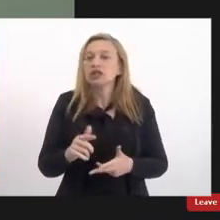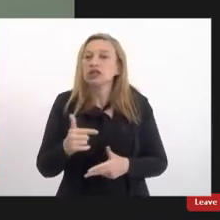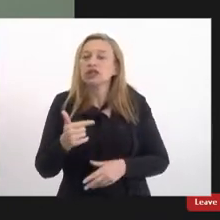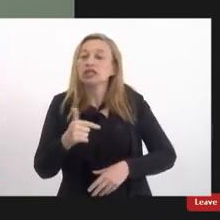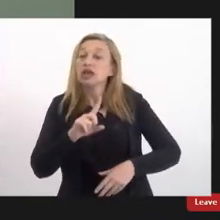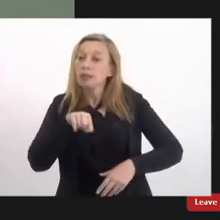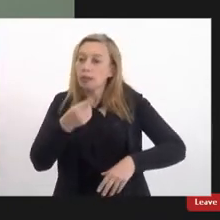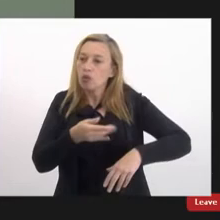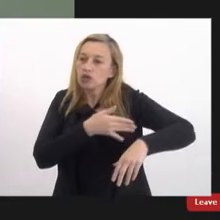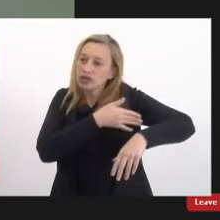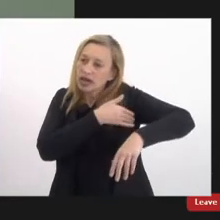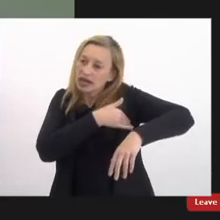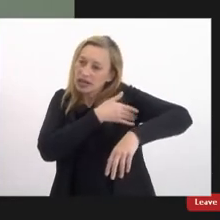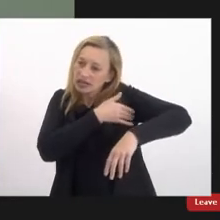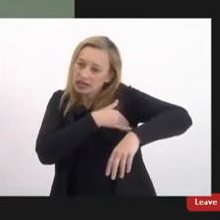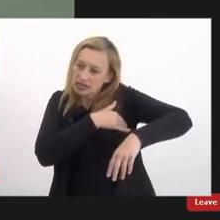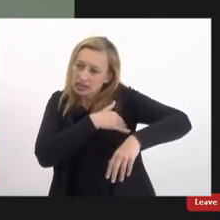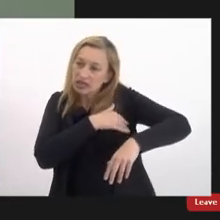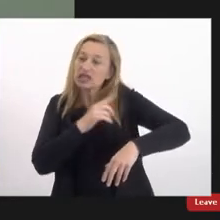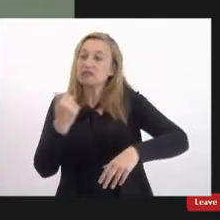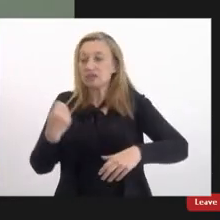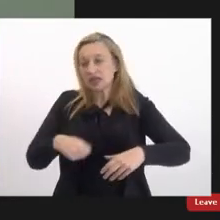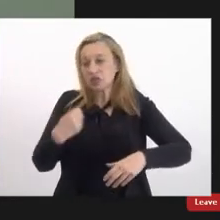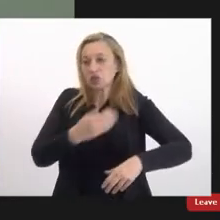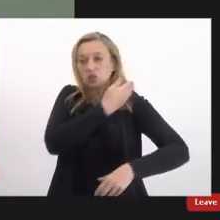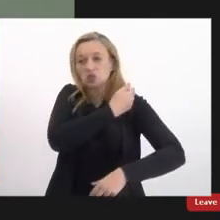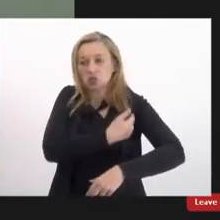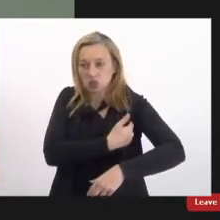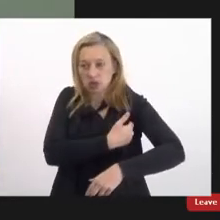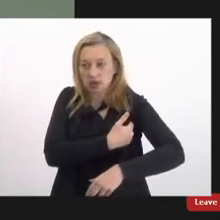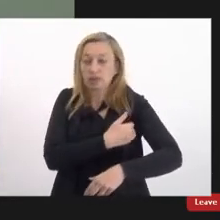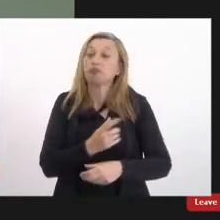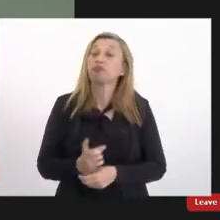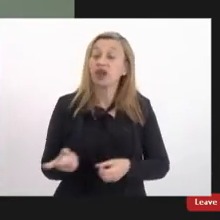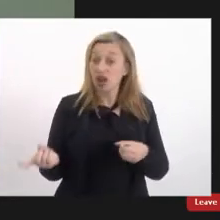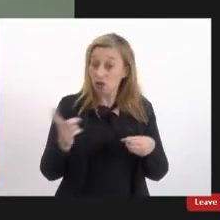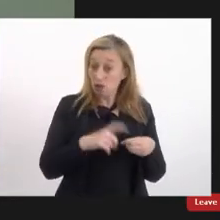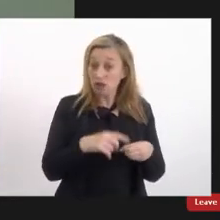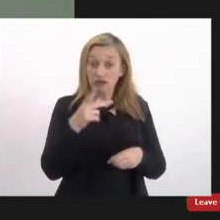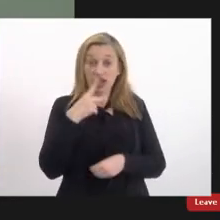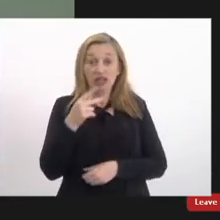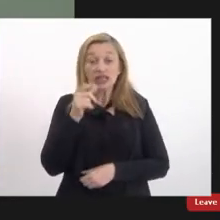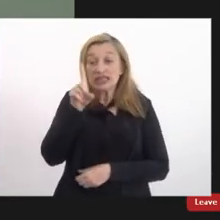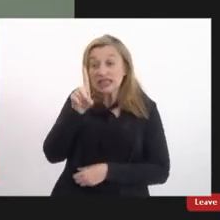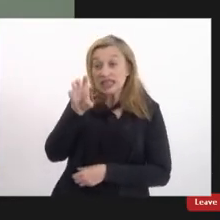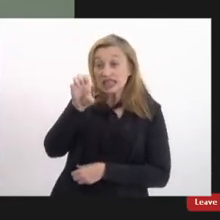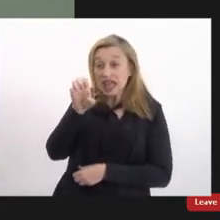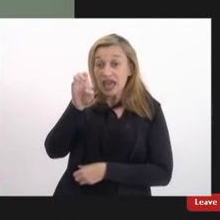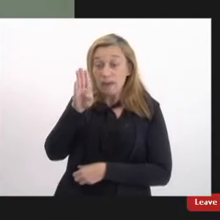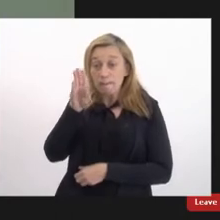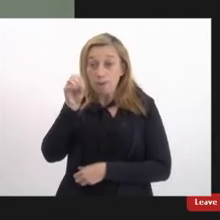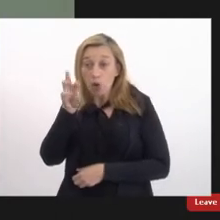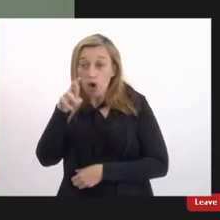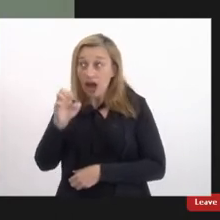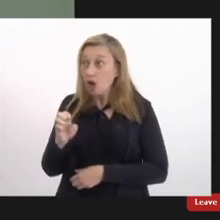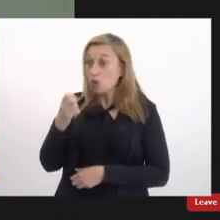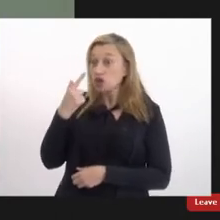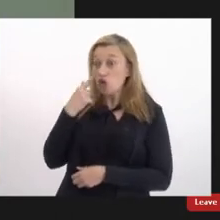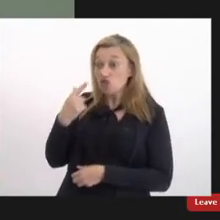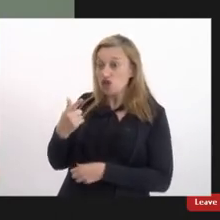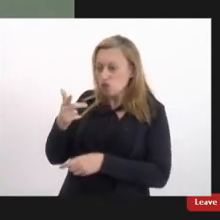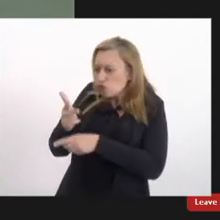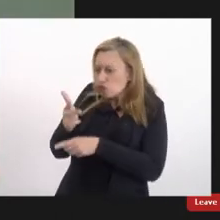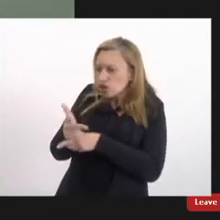axilas e ela teve que amputar um braço então ela retorna dizendo Débora quando eu vi o vídeo eu chorei